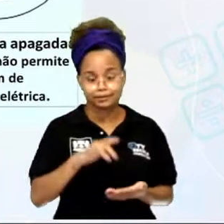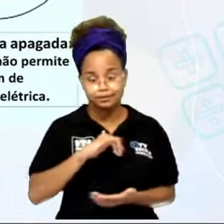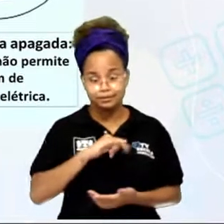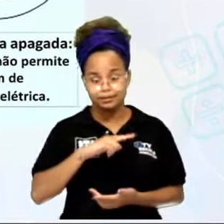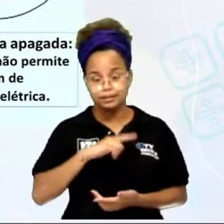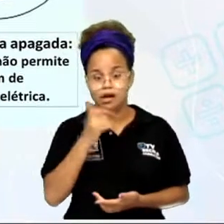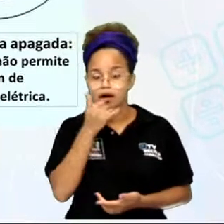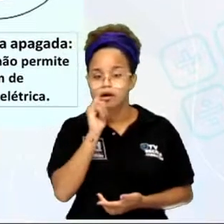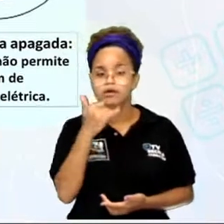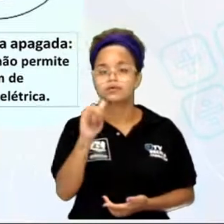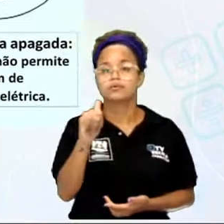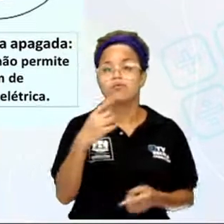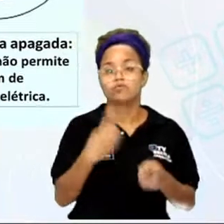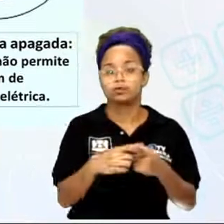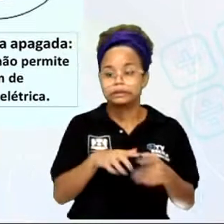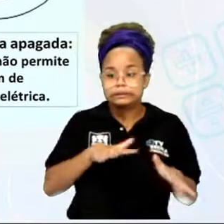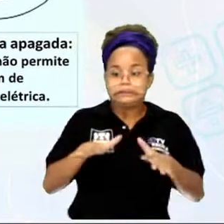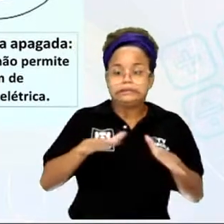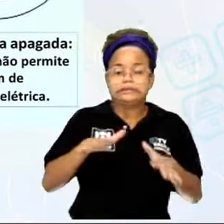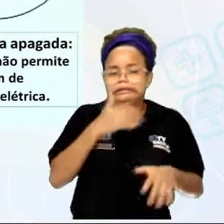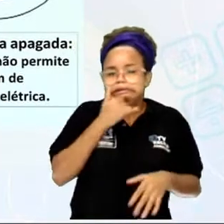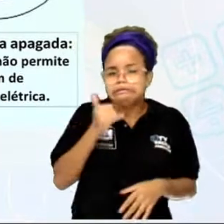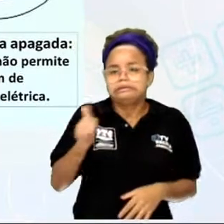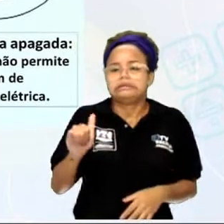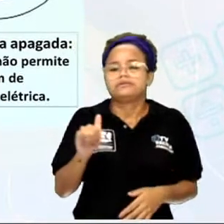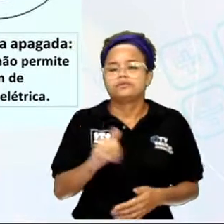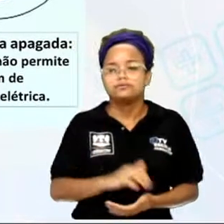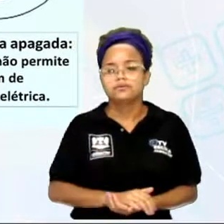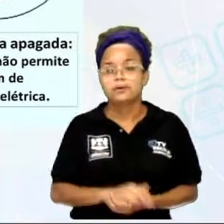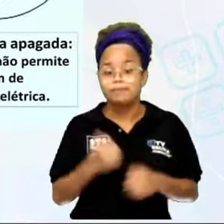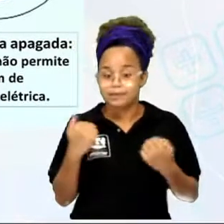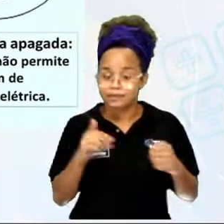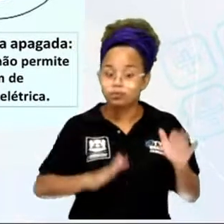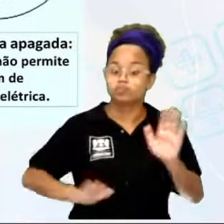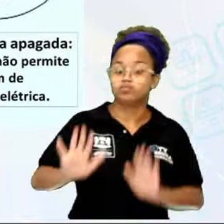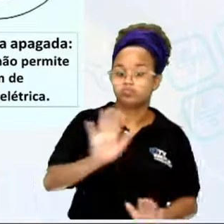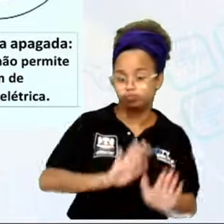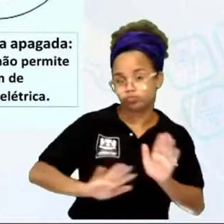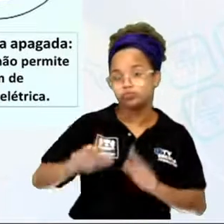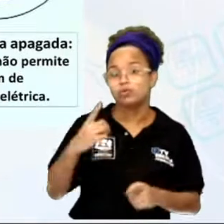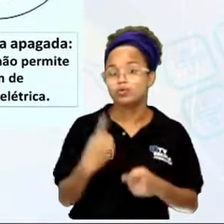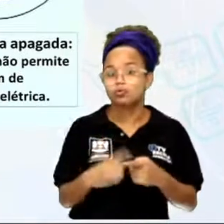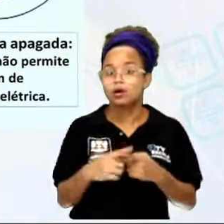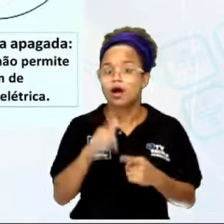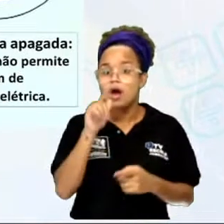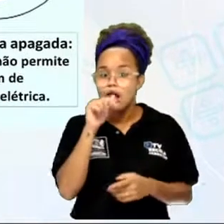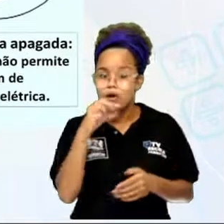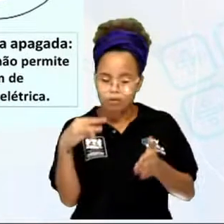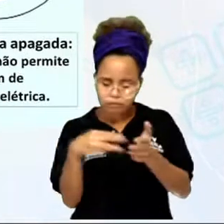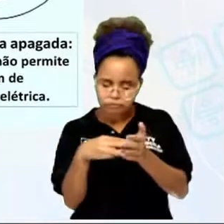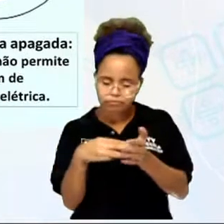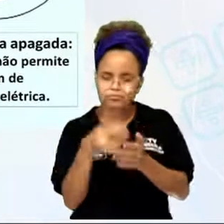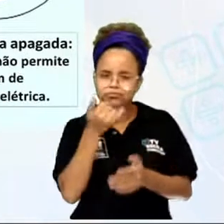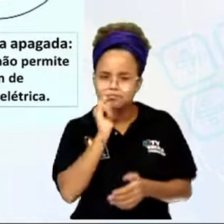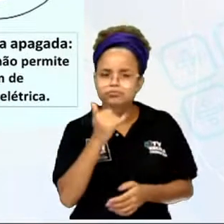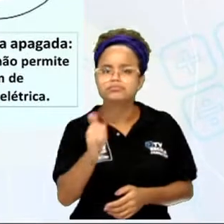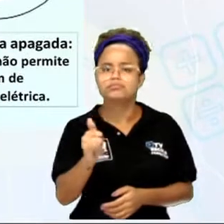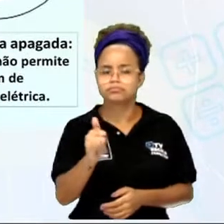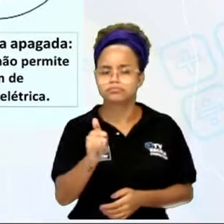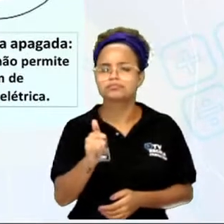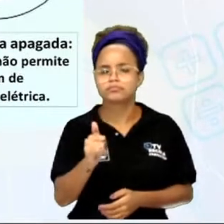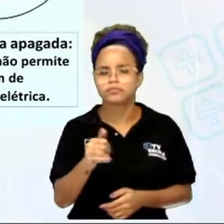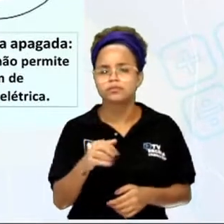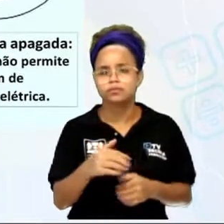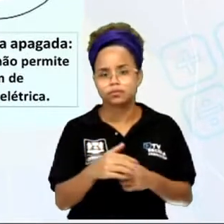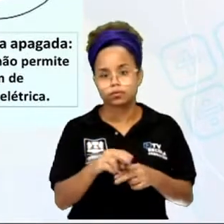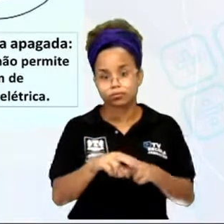porque dá choque, realmente. A gente tem que ter muito cuidado quando o assunto é água e eletricidade. Por uma questão de